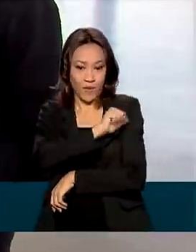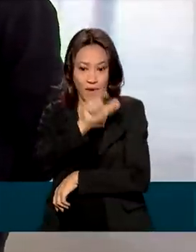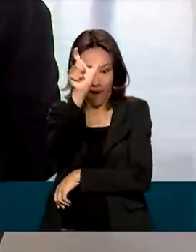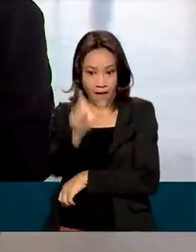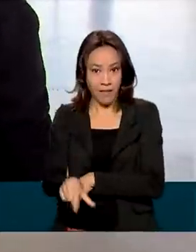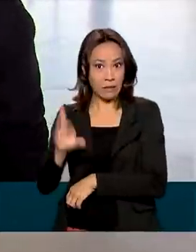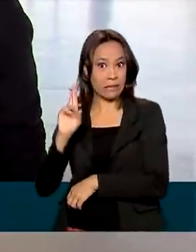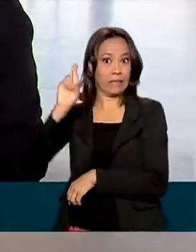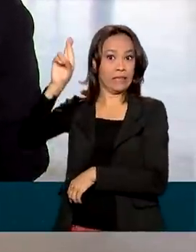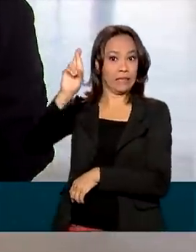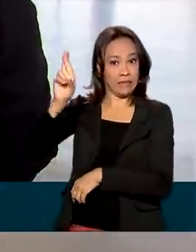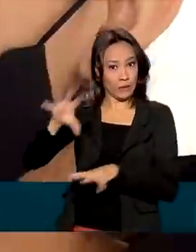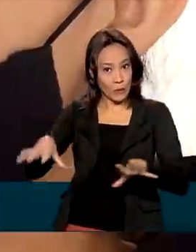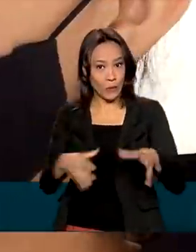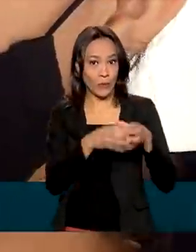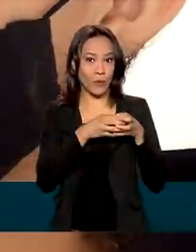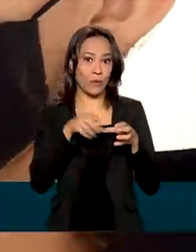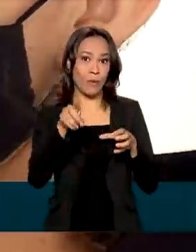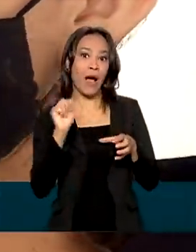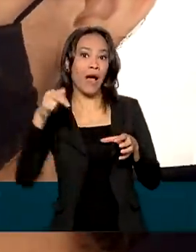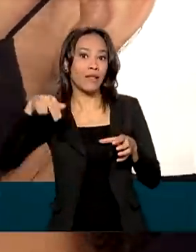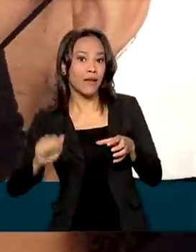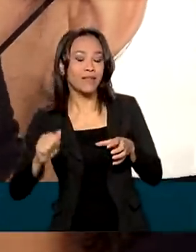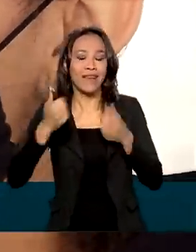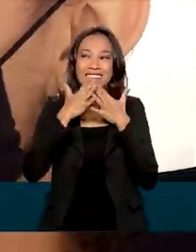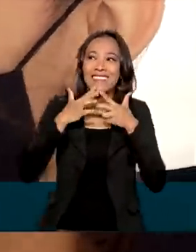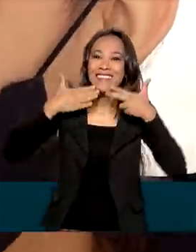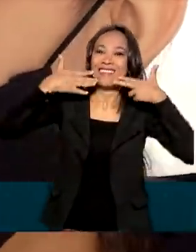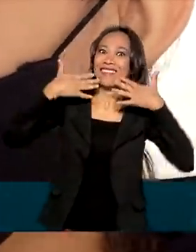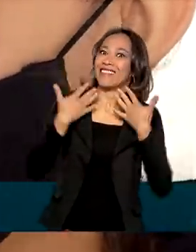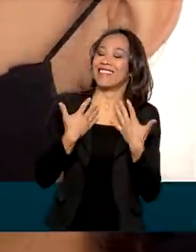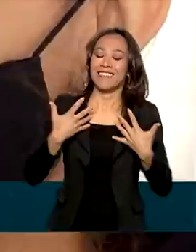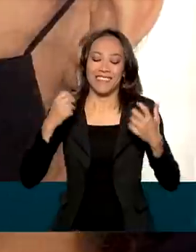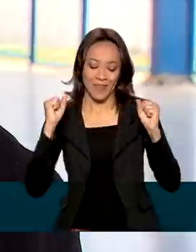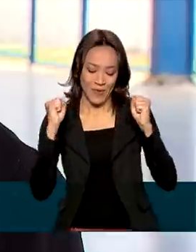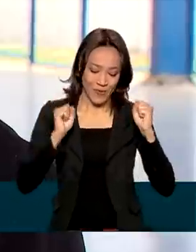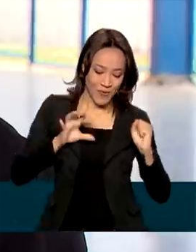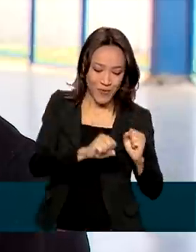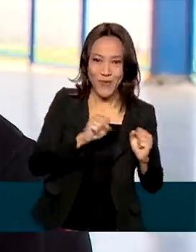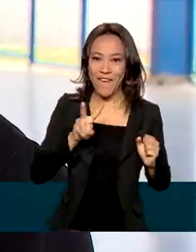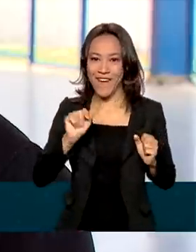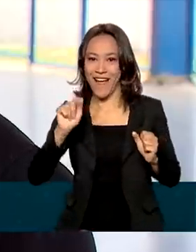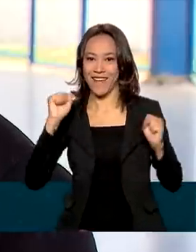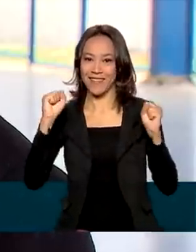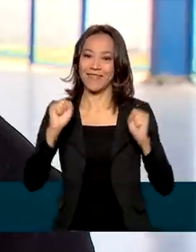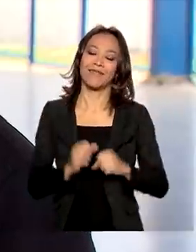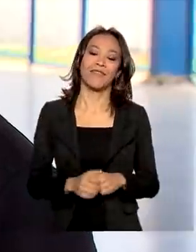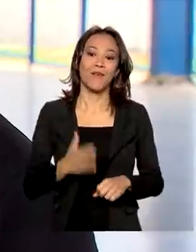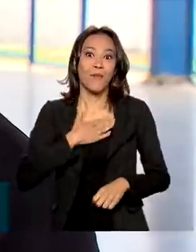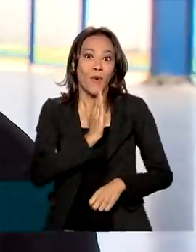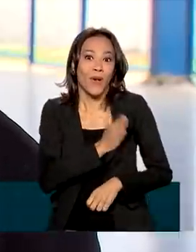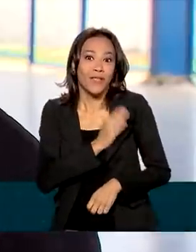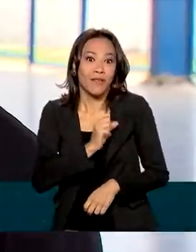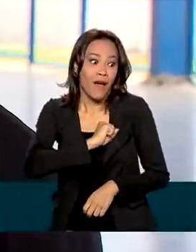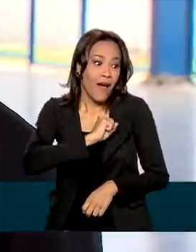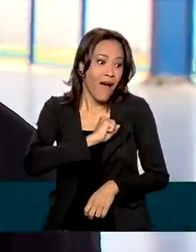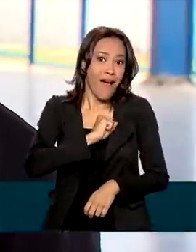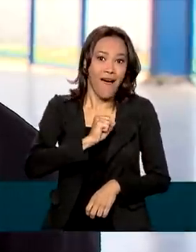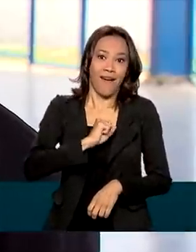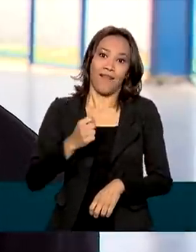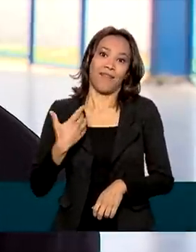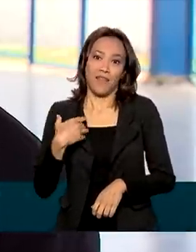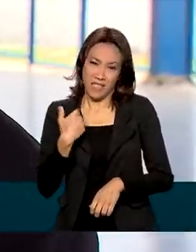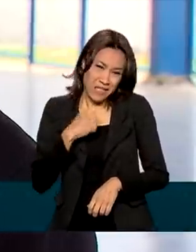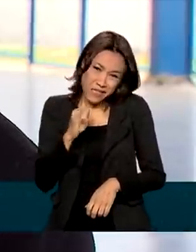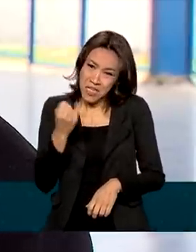do time, Ana Luísa Carvalho, está radiante com a conquista da vaga. Meu coração está vivo, e mesmo que a